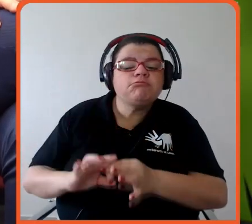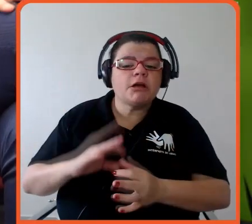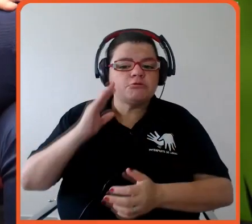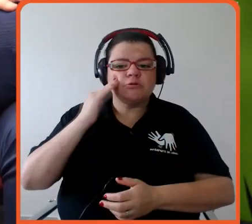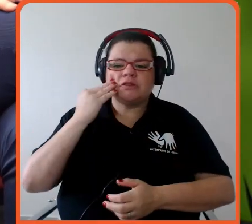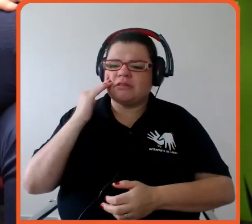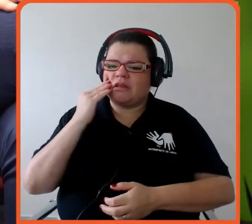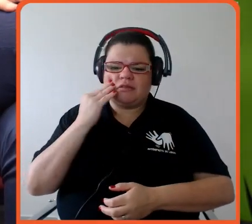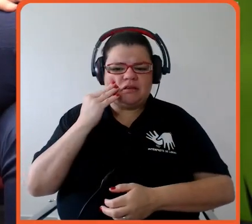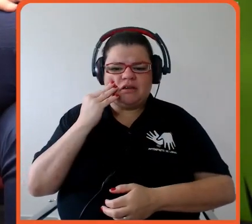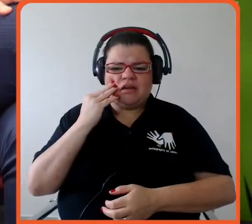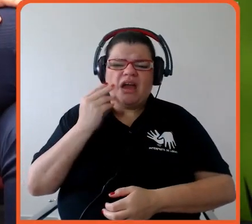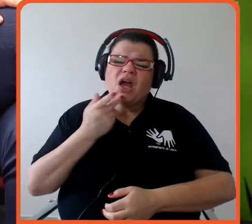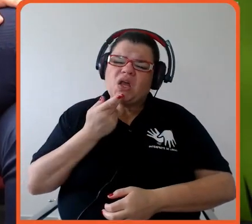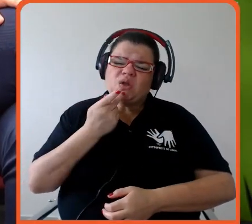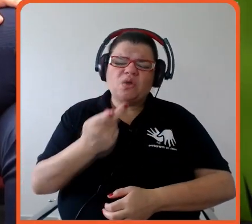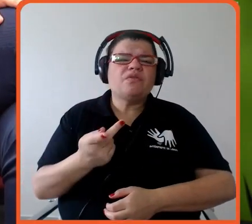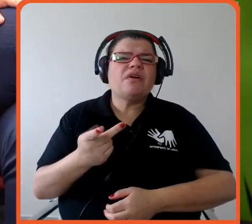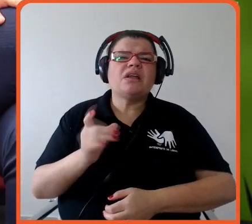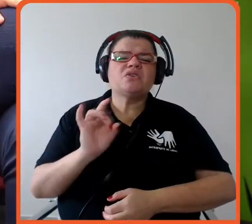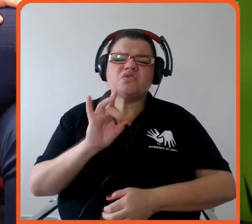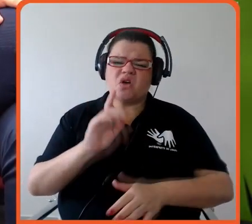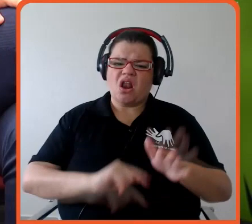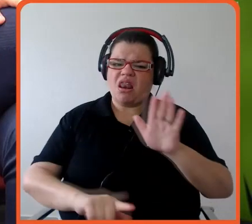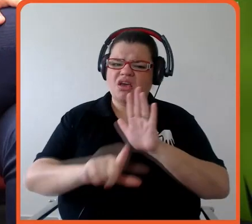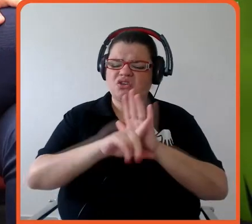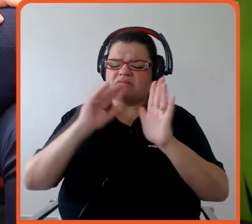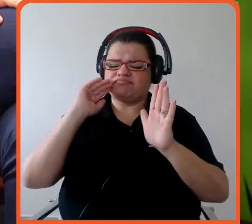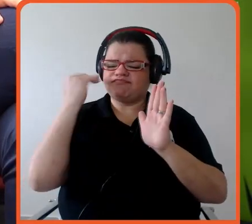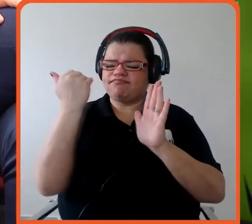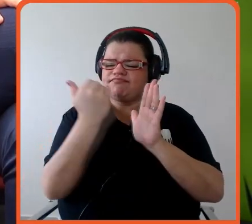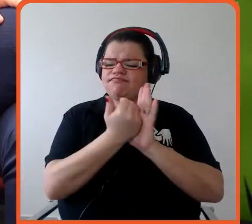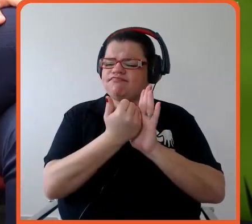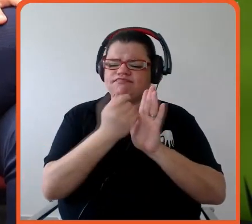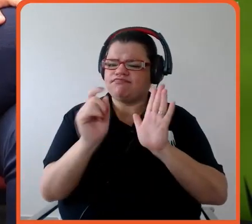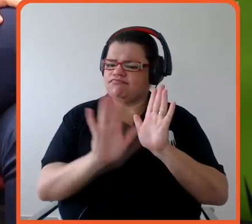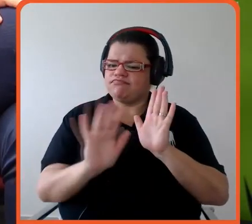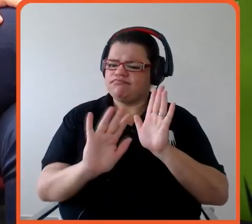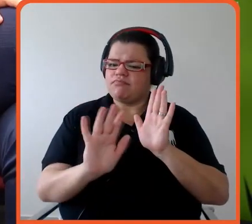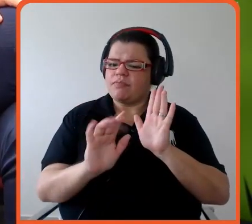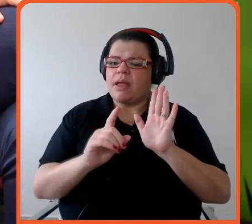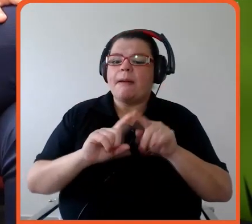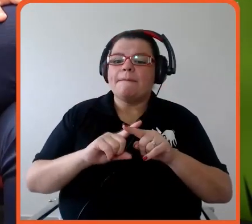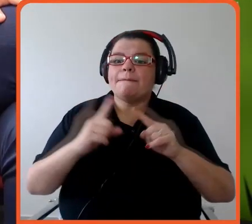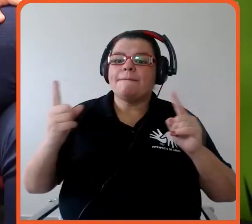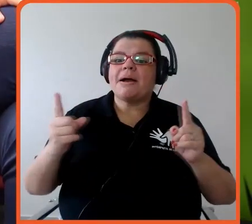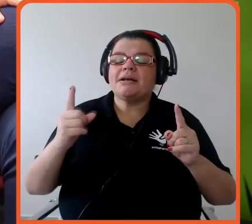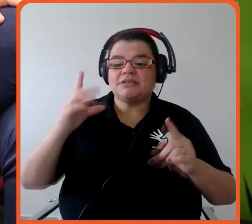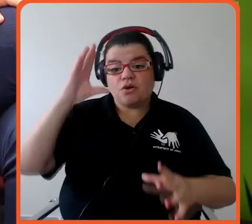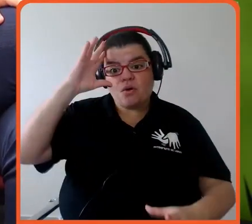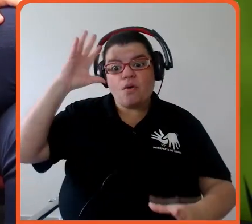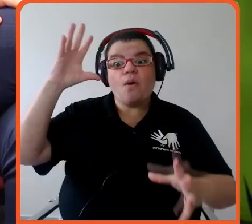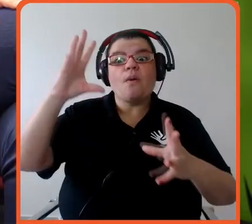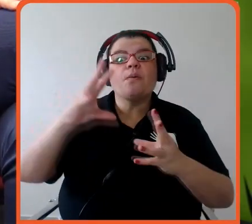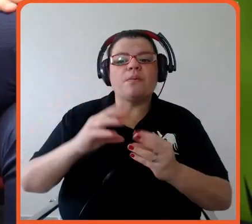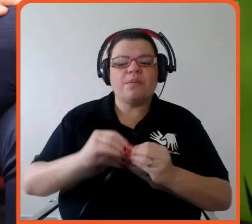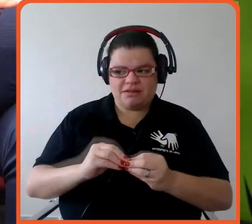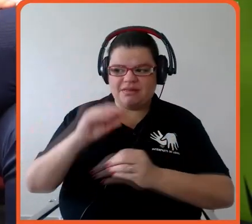só de atender legislação, pessoal, a gente está falando aqui de compreender o seu ecossistema que é mais do que legislação,